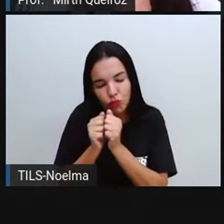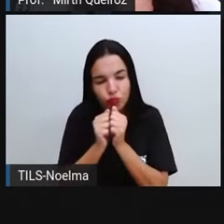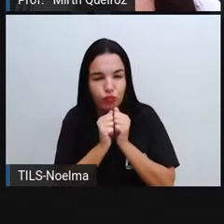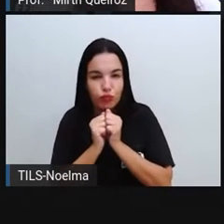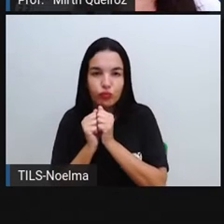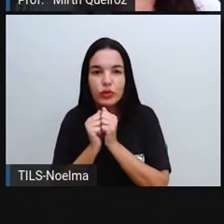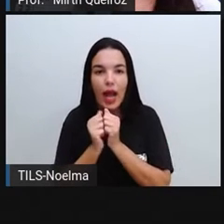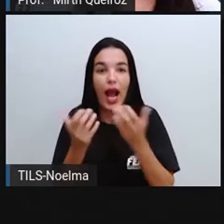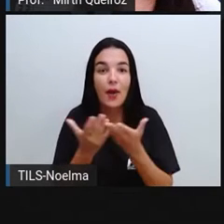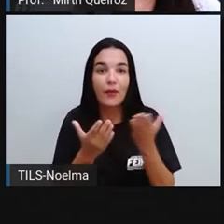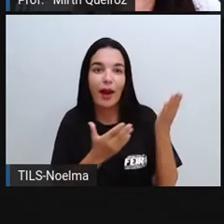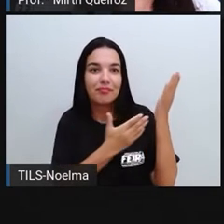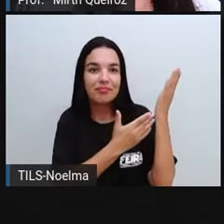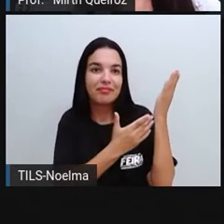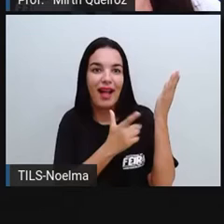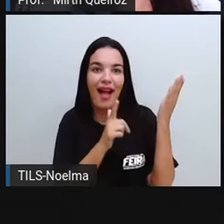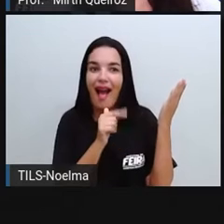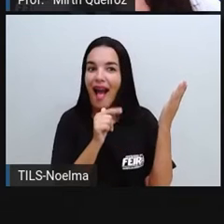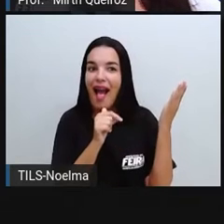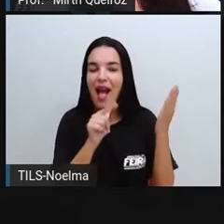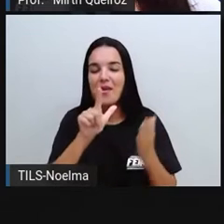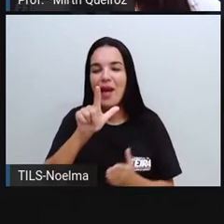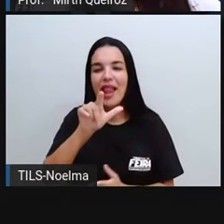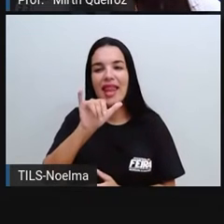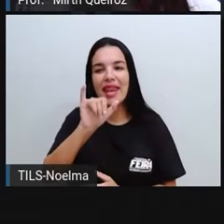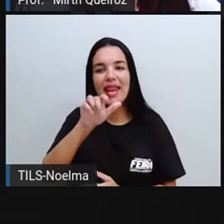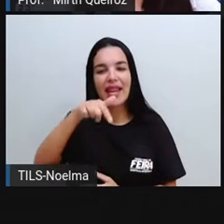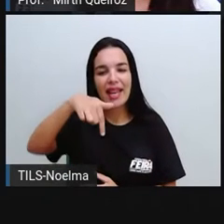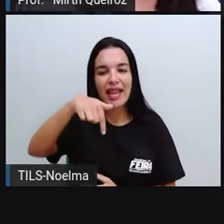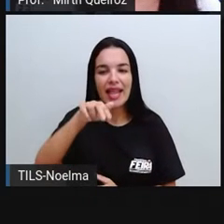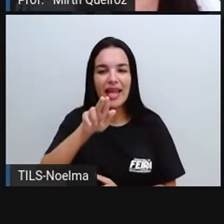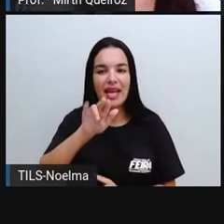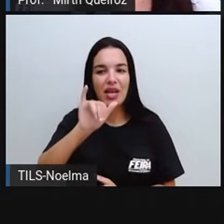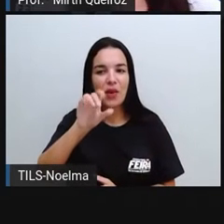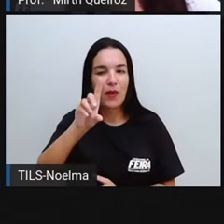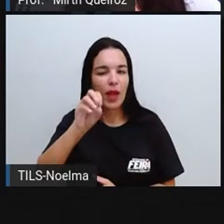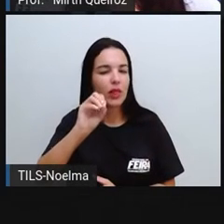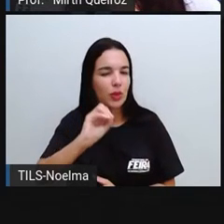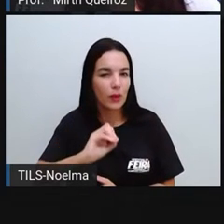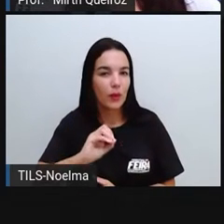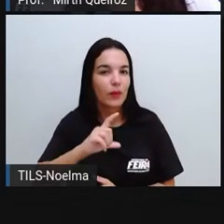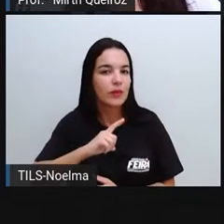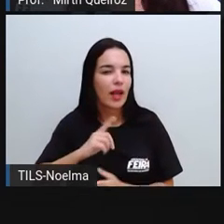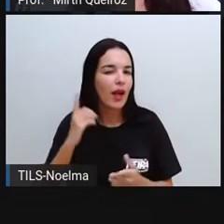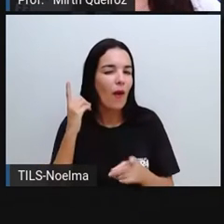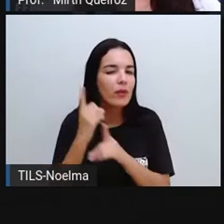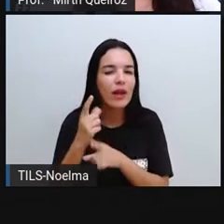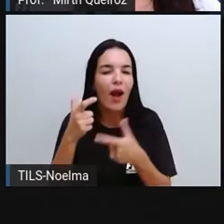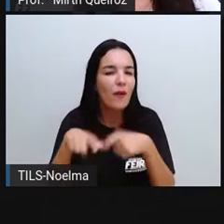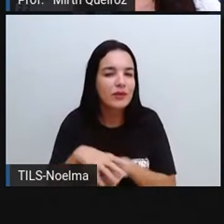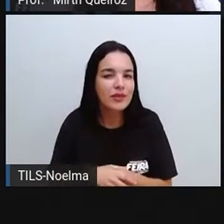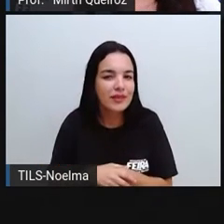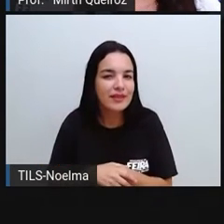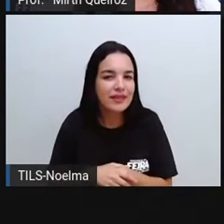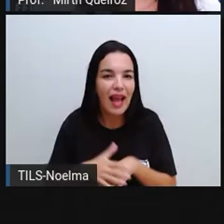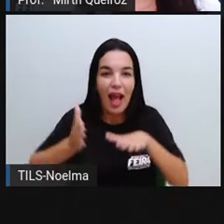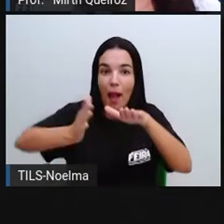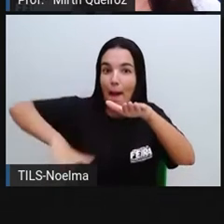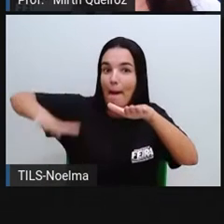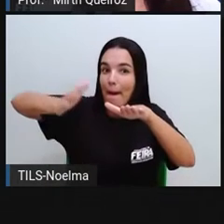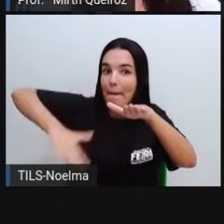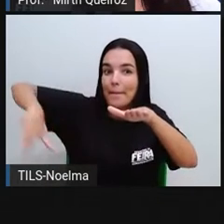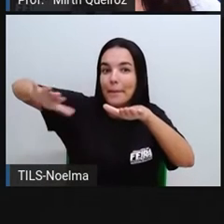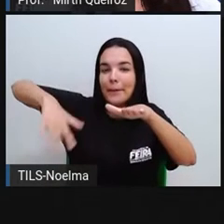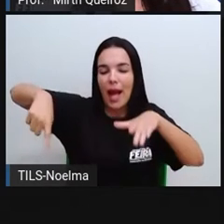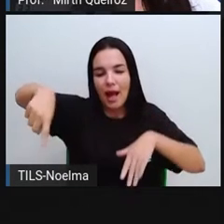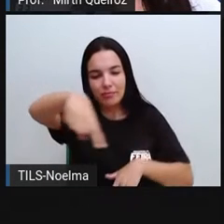água no estado líquido, ela é encontrada em rios, lagos, mares, oceanos